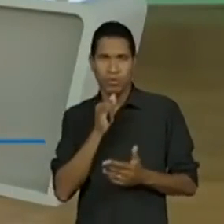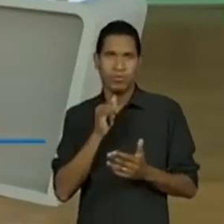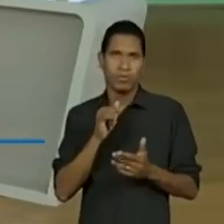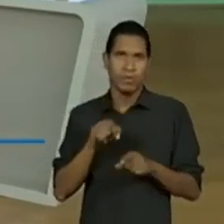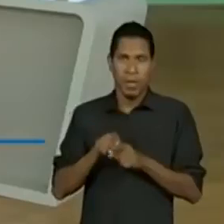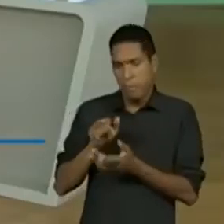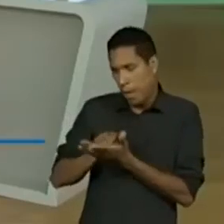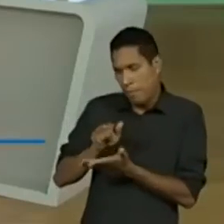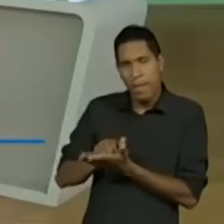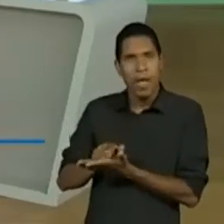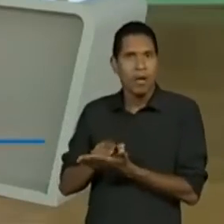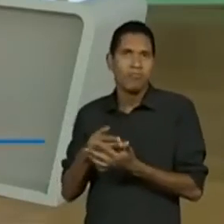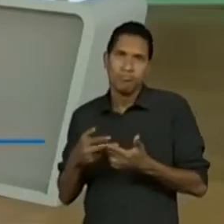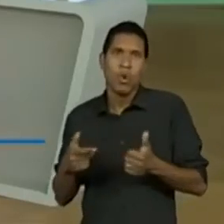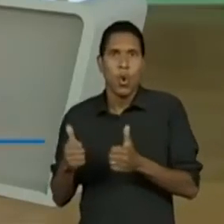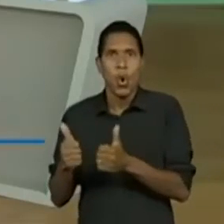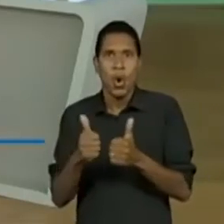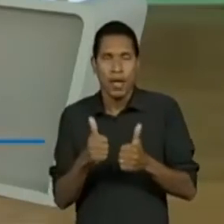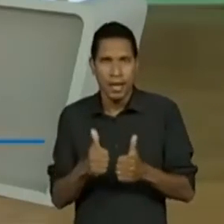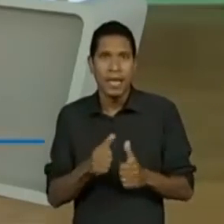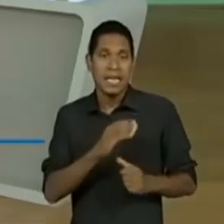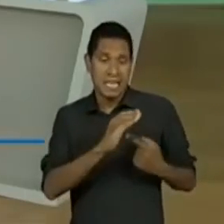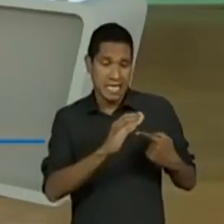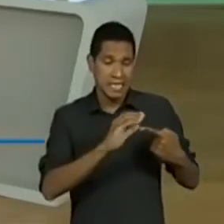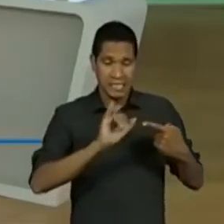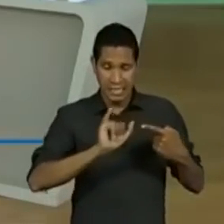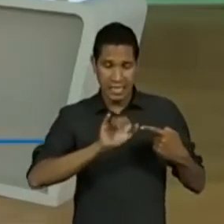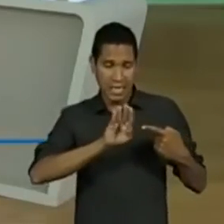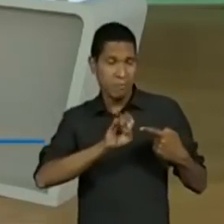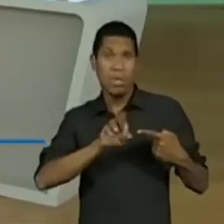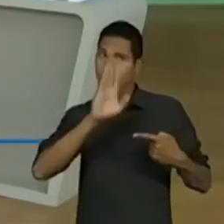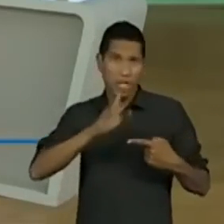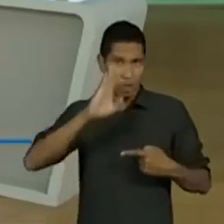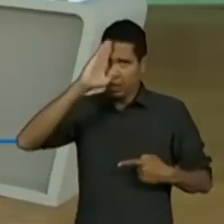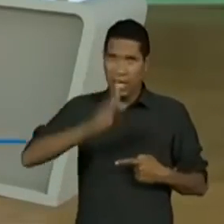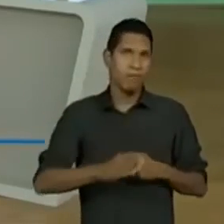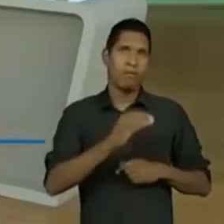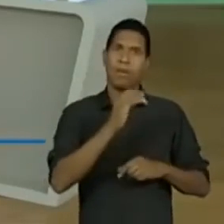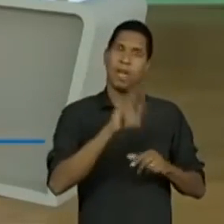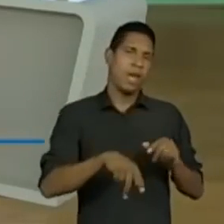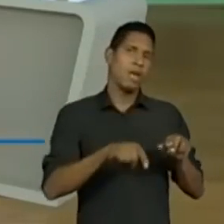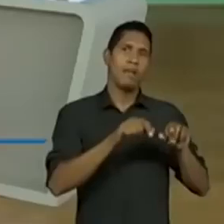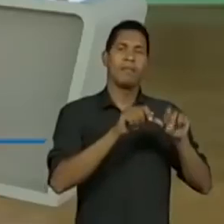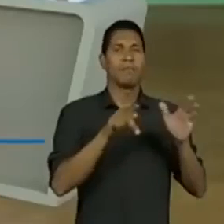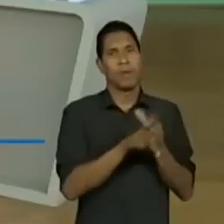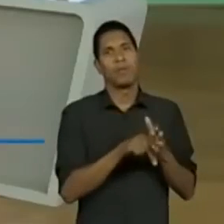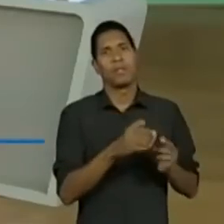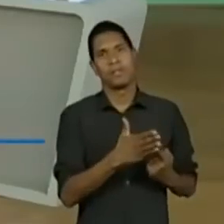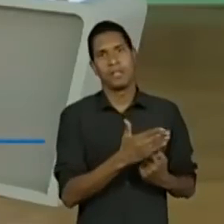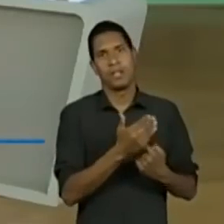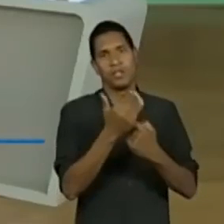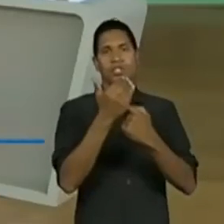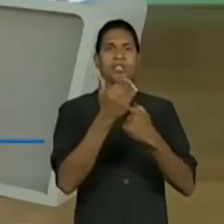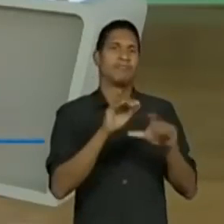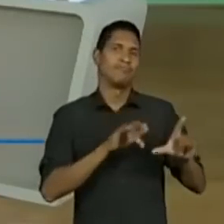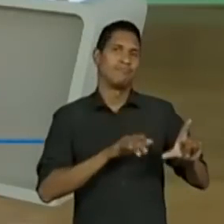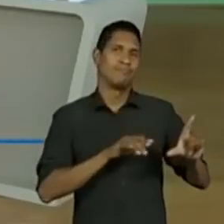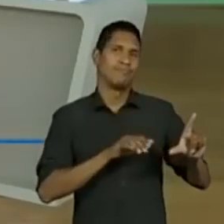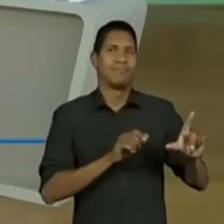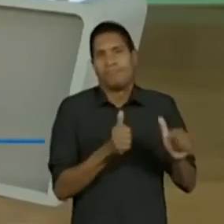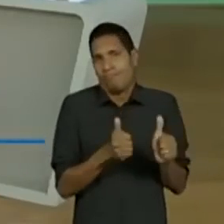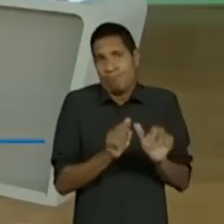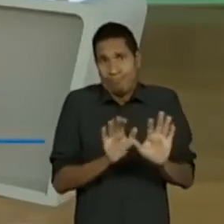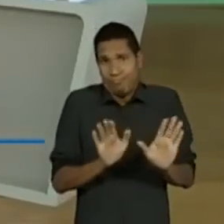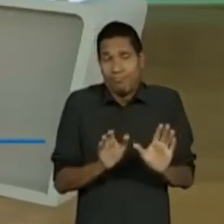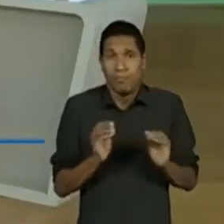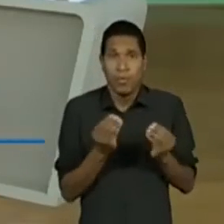concreto, eu poderia fazer em outros recursos. No cyber, eu tenho a característica de incluir, sim, recursos tecnológicos.